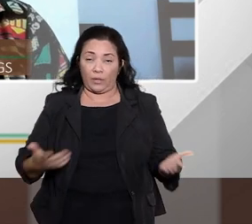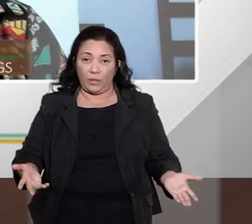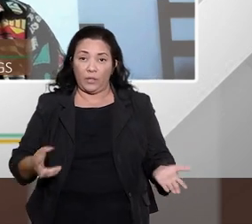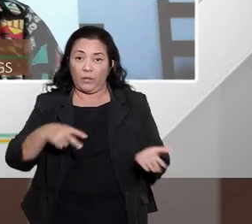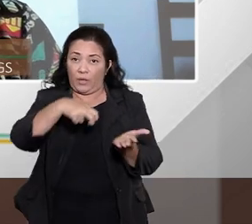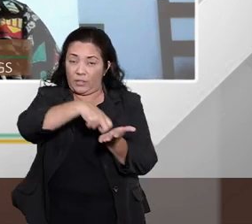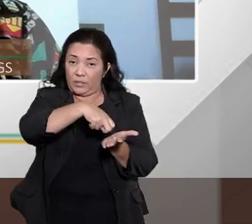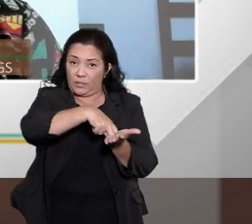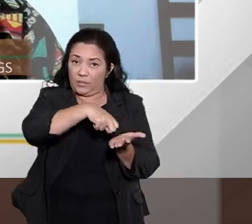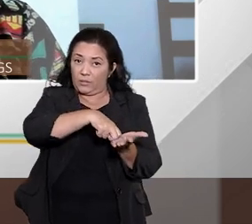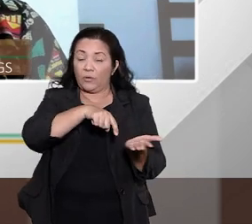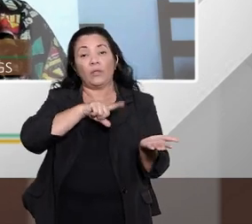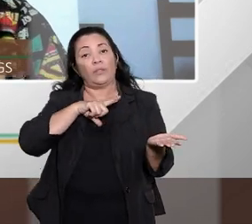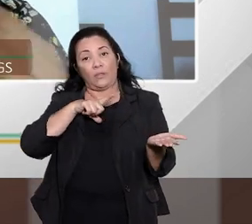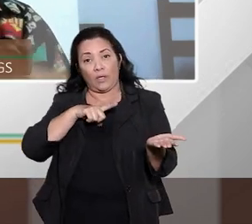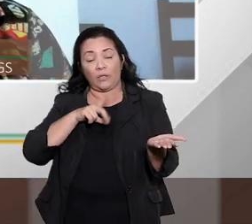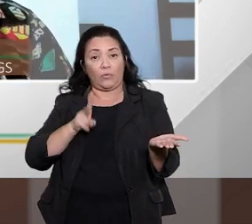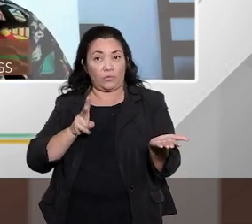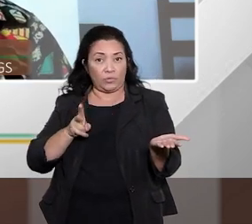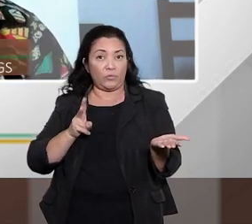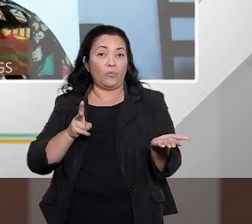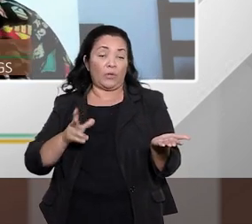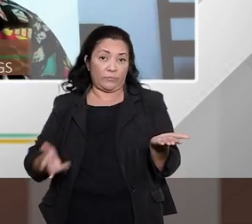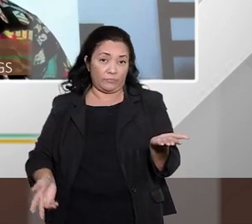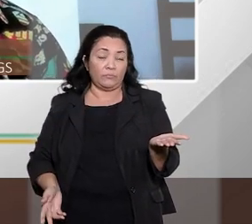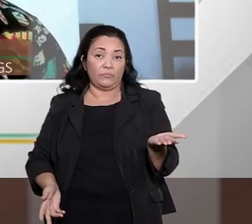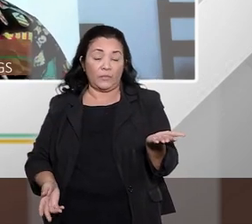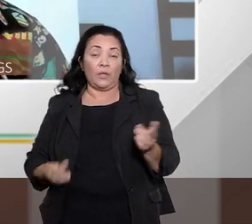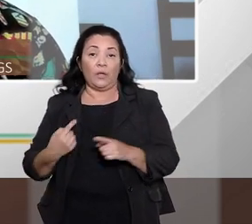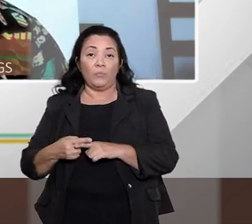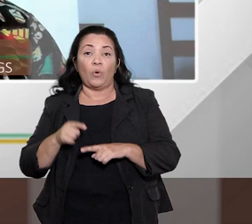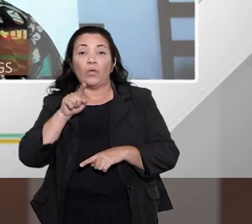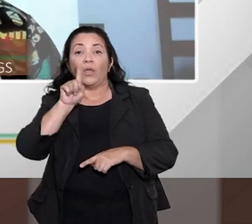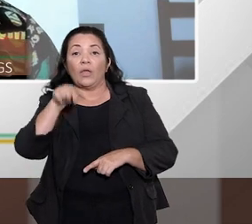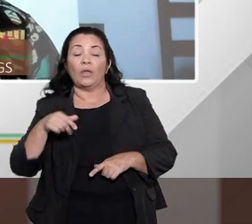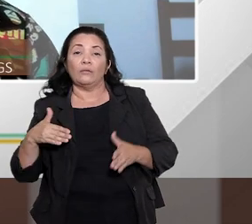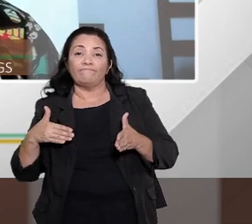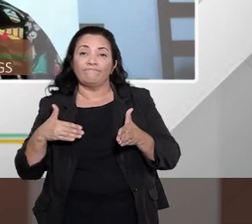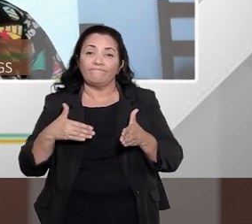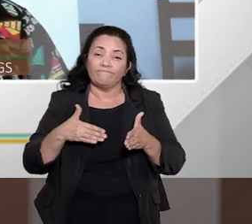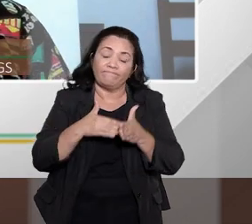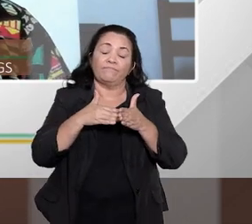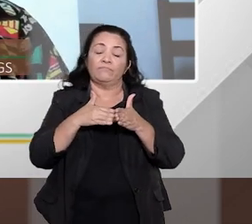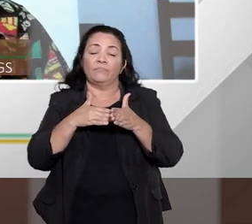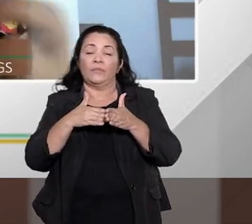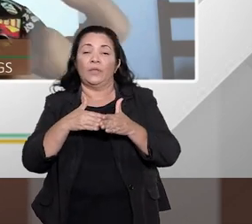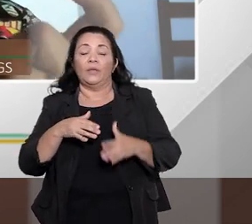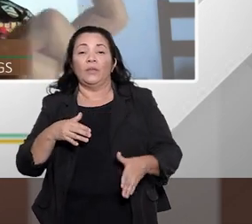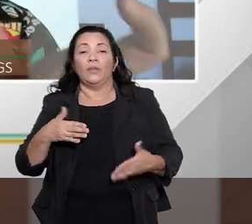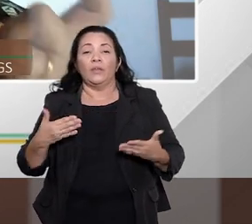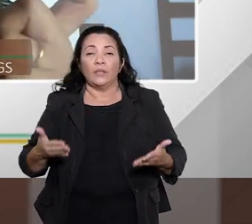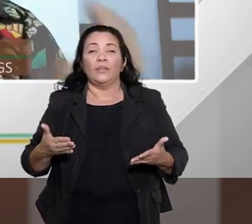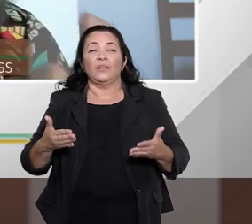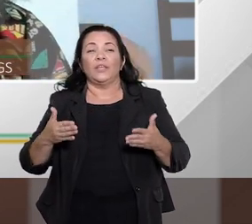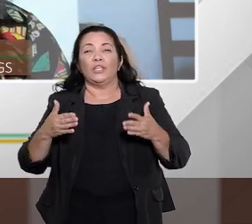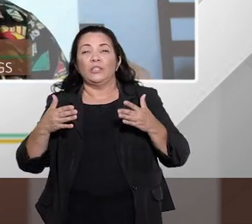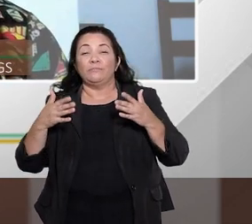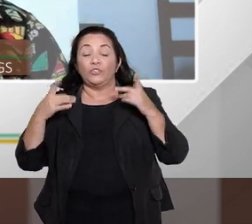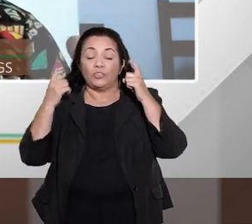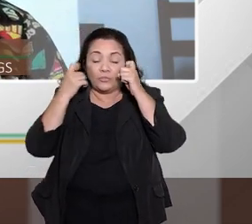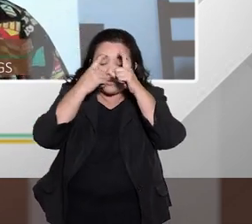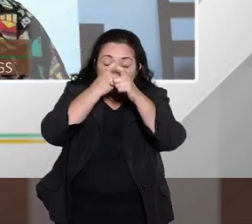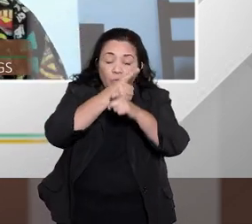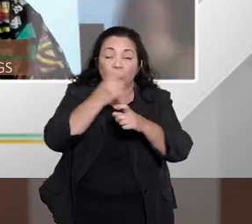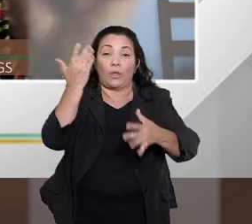mantidas por quê? porque é um entendimento justamente da situação de comprometimento do mínimo